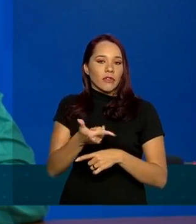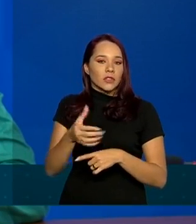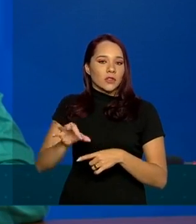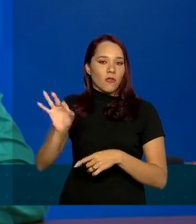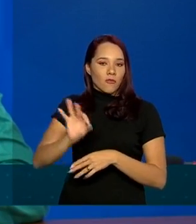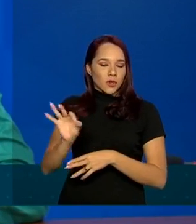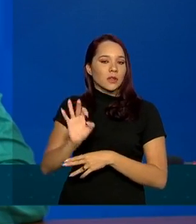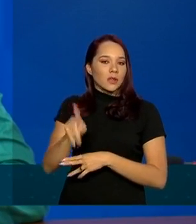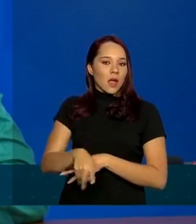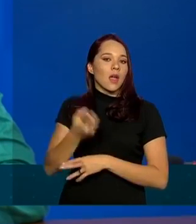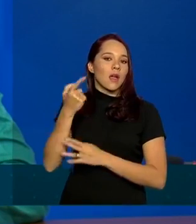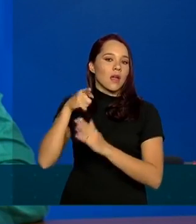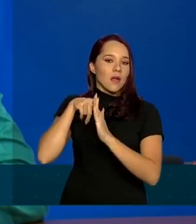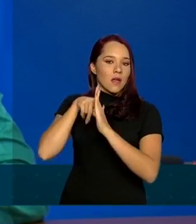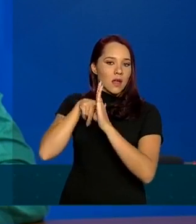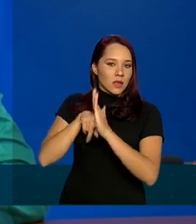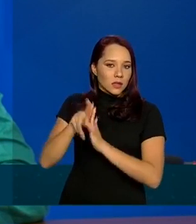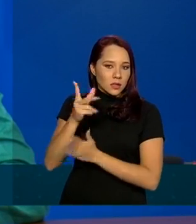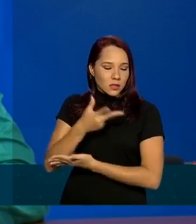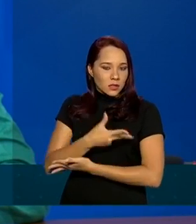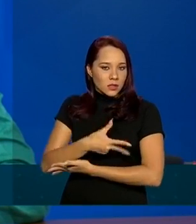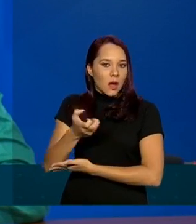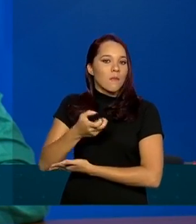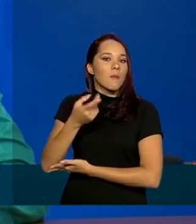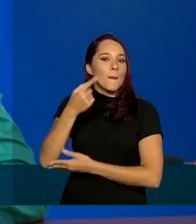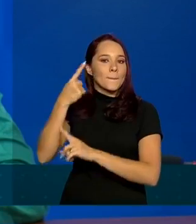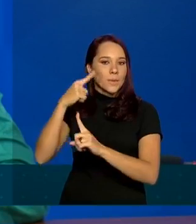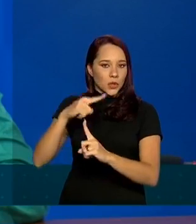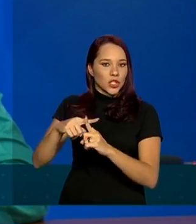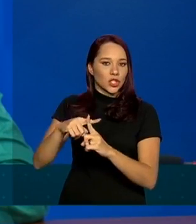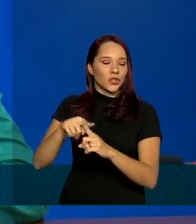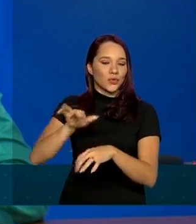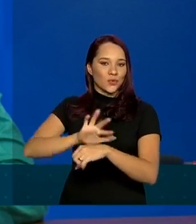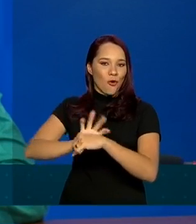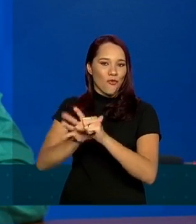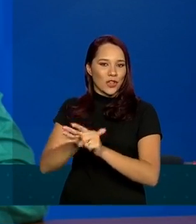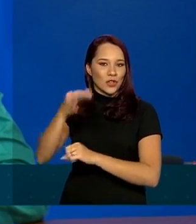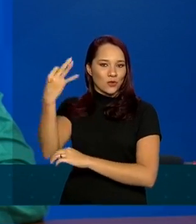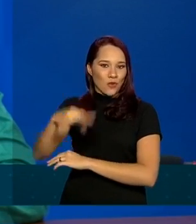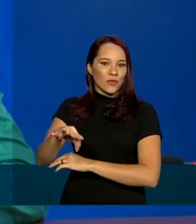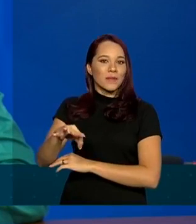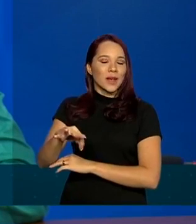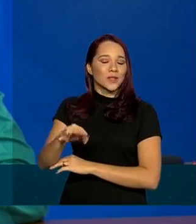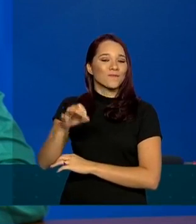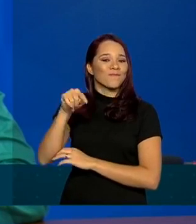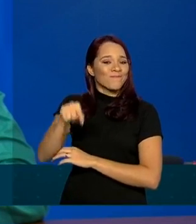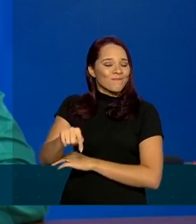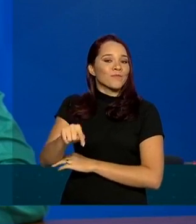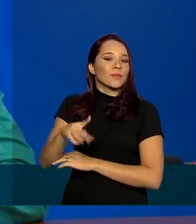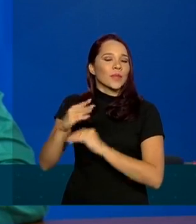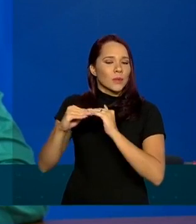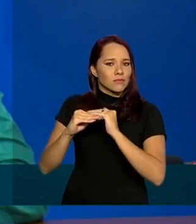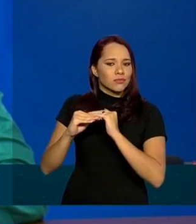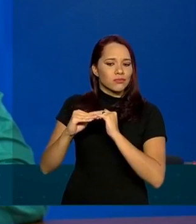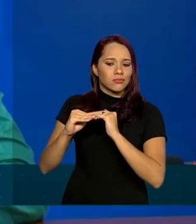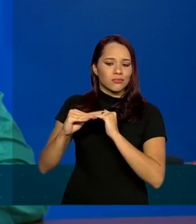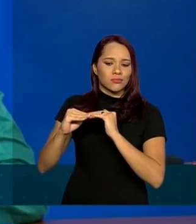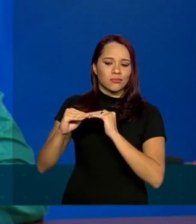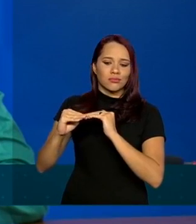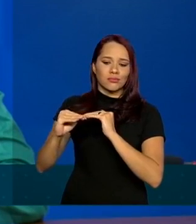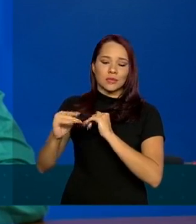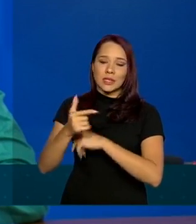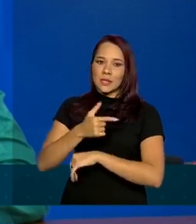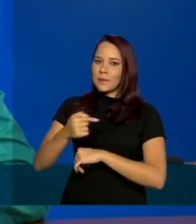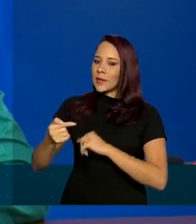são exames positivos para covid-19 essa é uma média de positividade que ela tem se mantido ao longo das